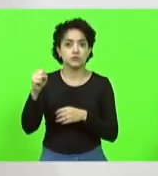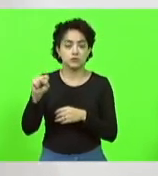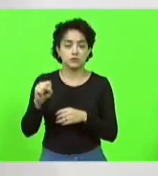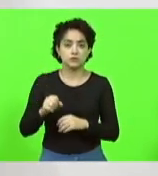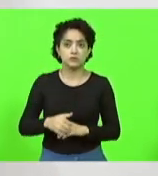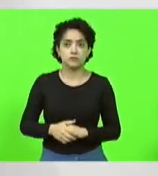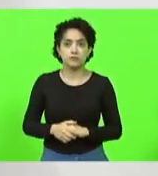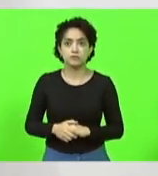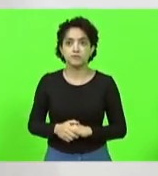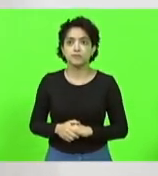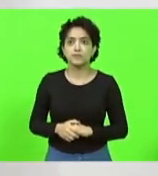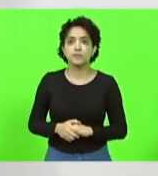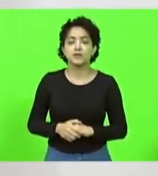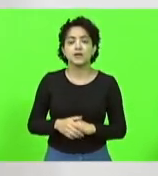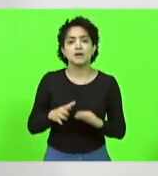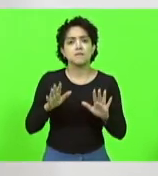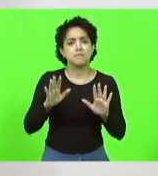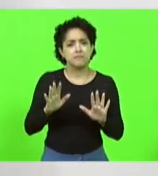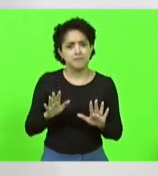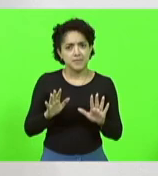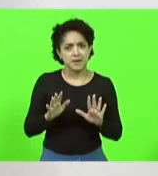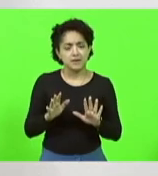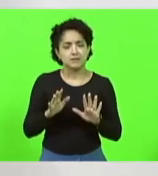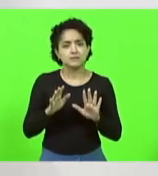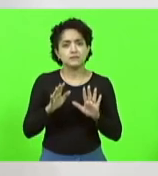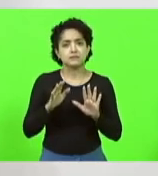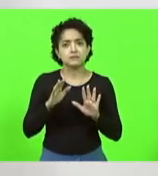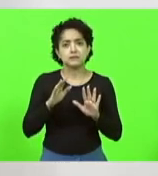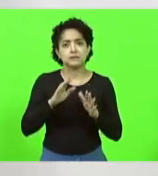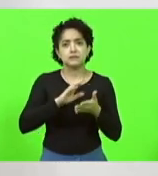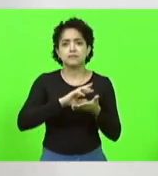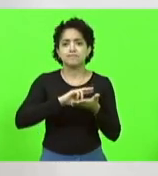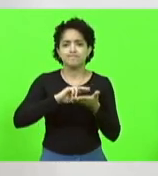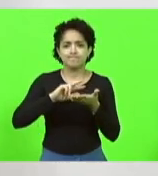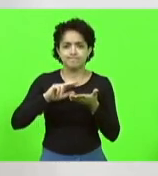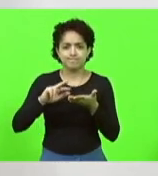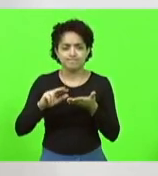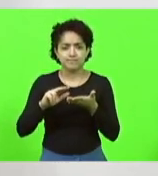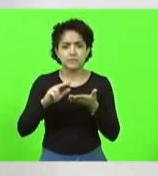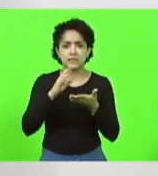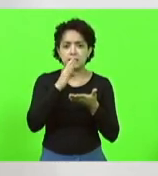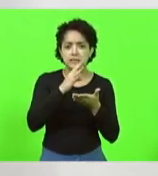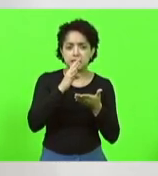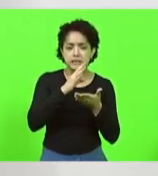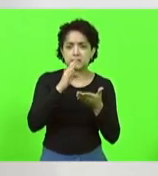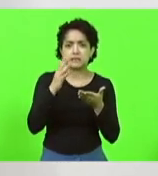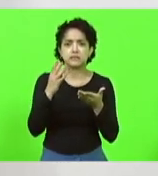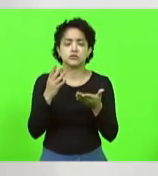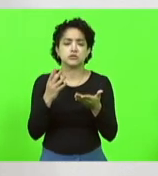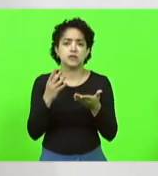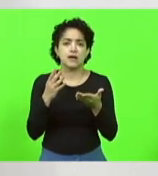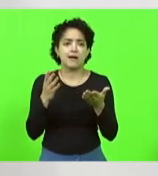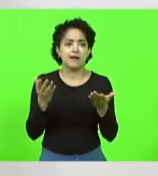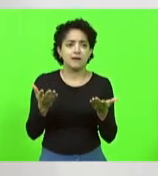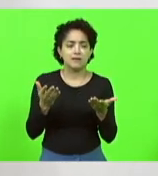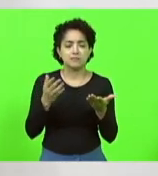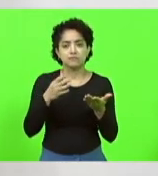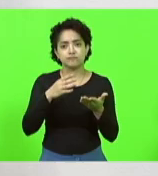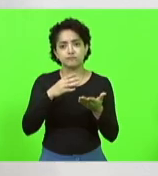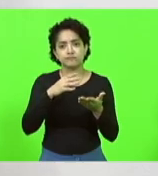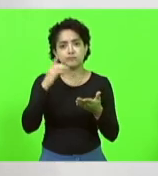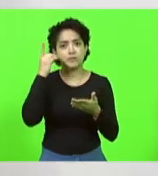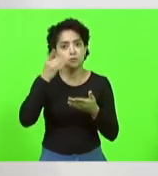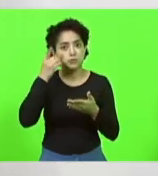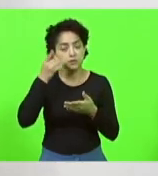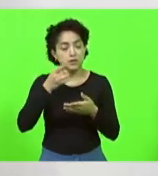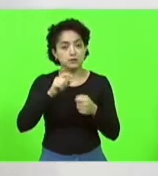e que ainda há muitas críticas. Ah, mas os deputados fazem emenda para os municípios, seja no